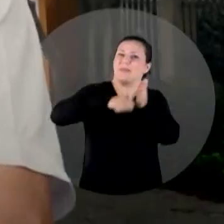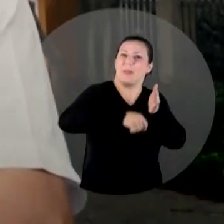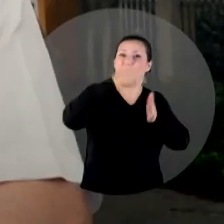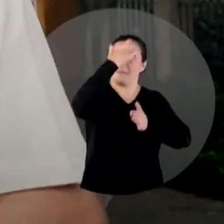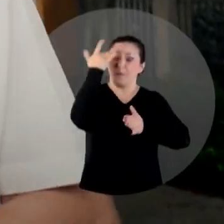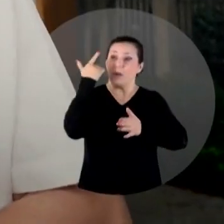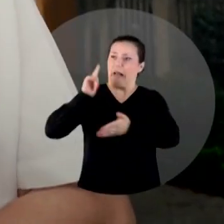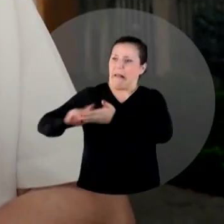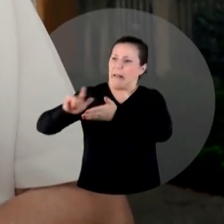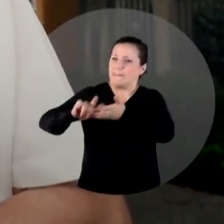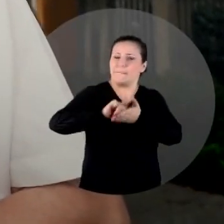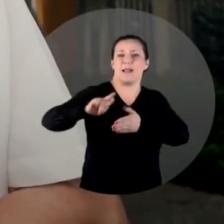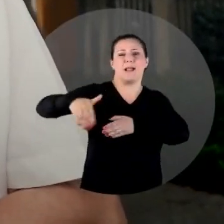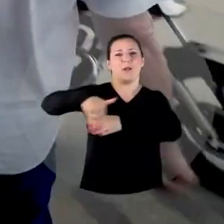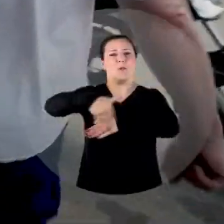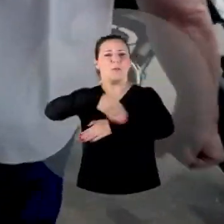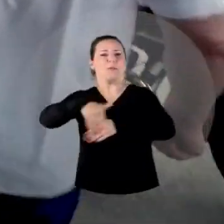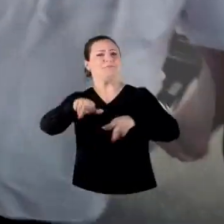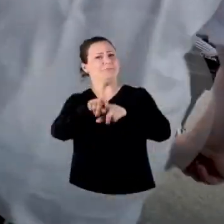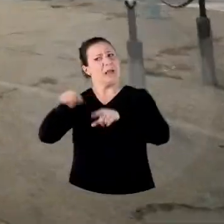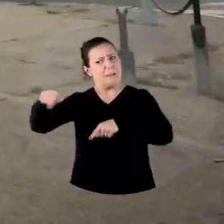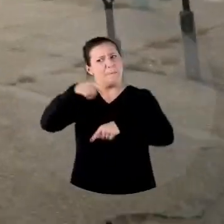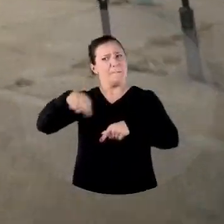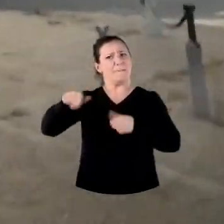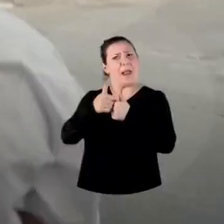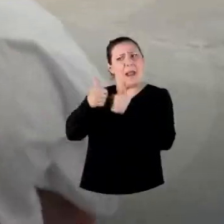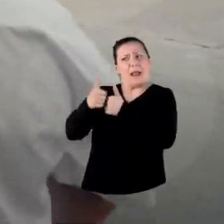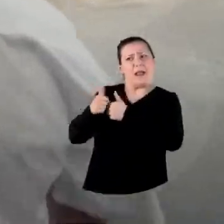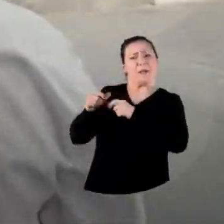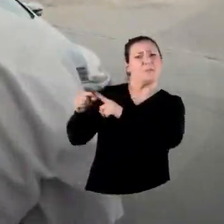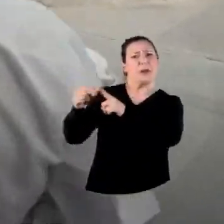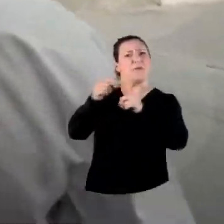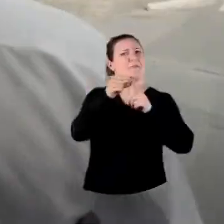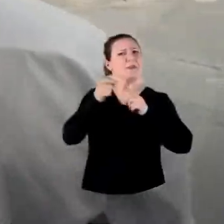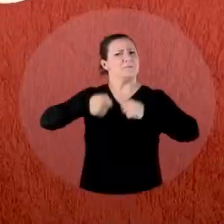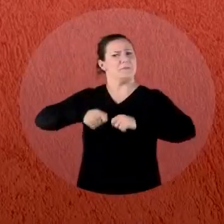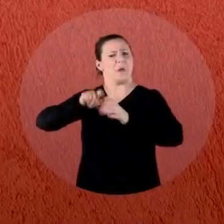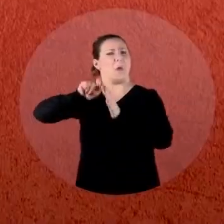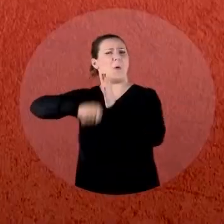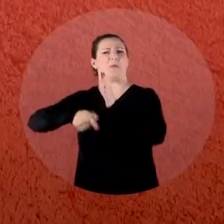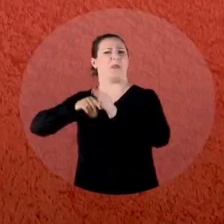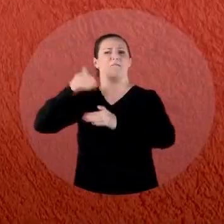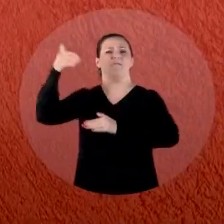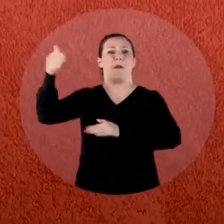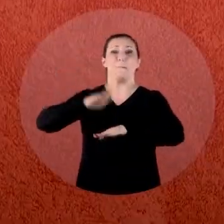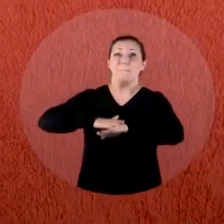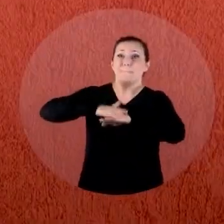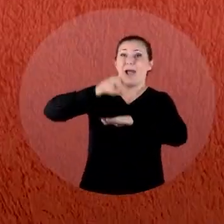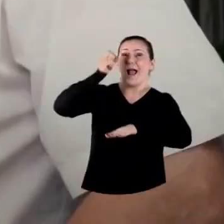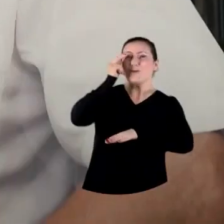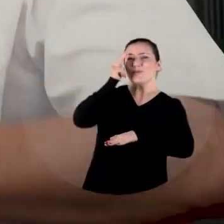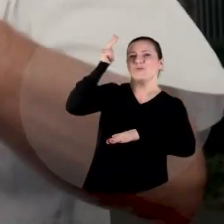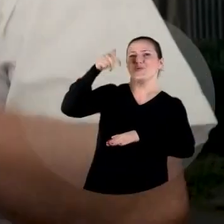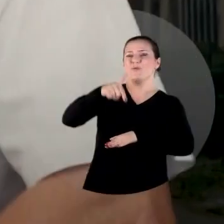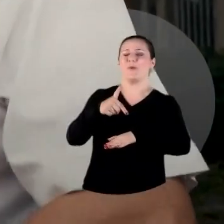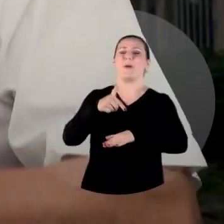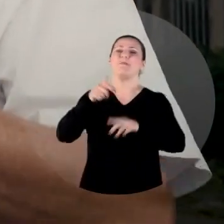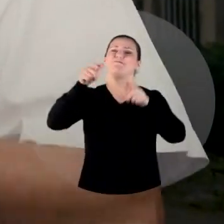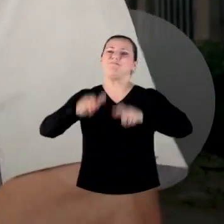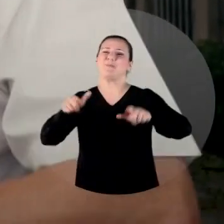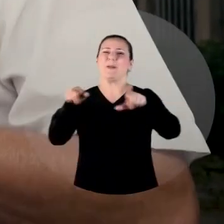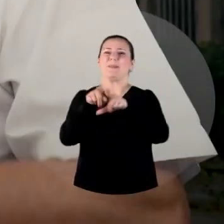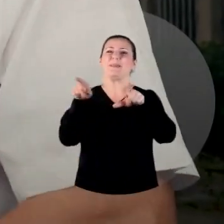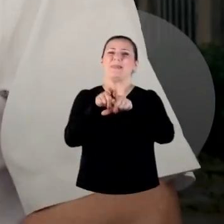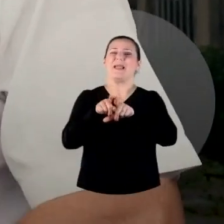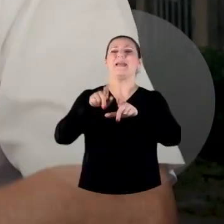para fazer a limpeza das ruas. Aqui, aqui no bairro, no pedaço. Mais cultura nos bairros. É aqui que nós vamos